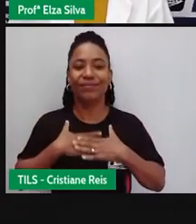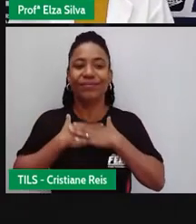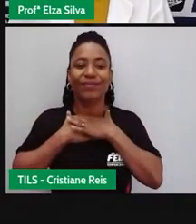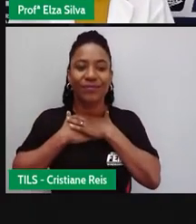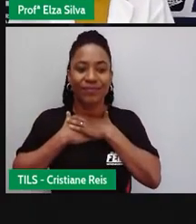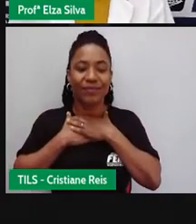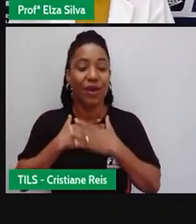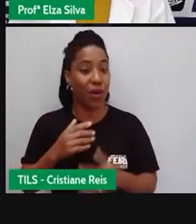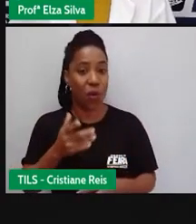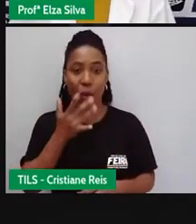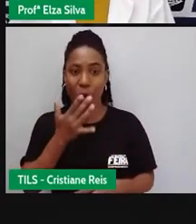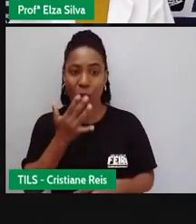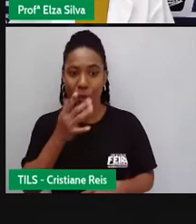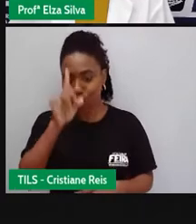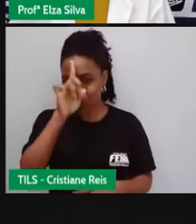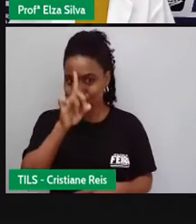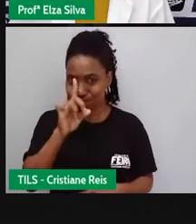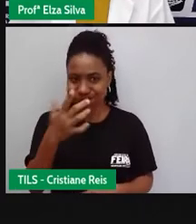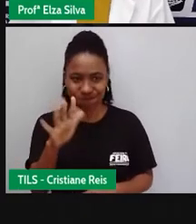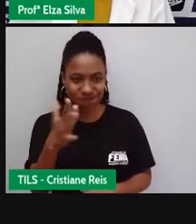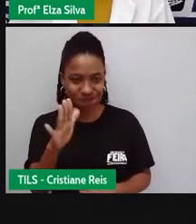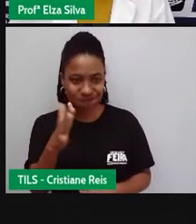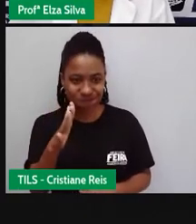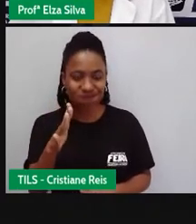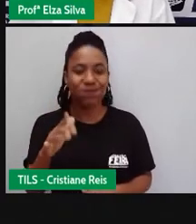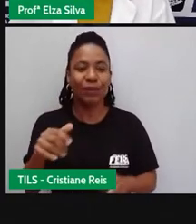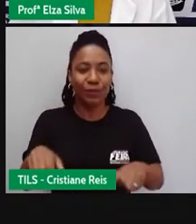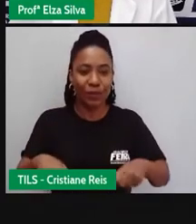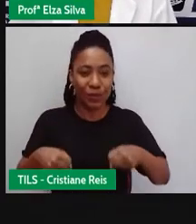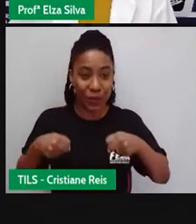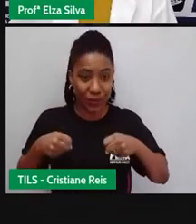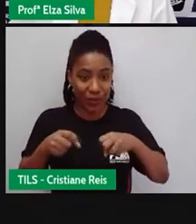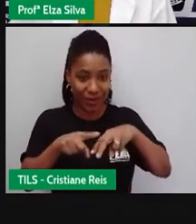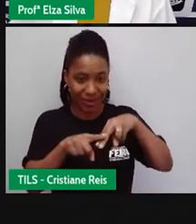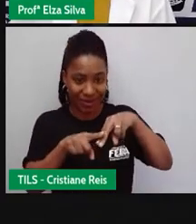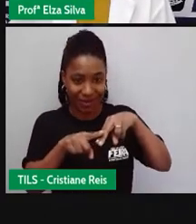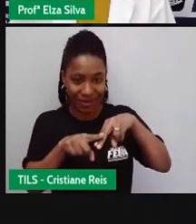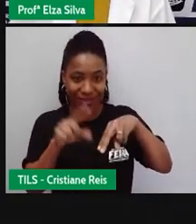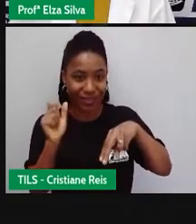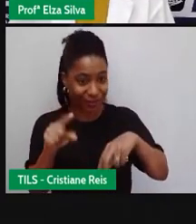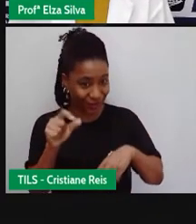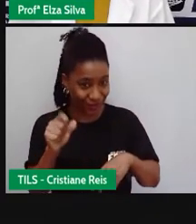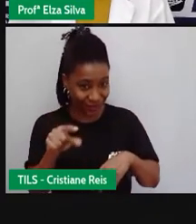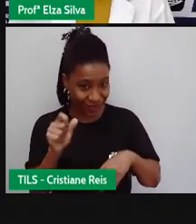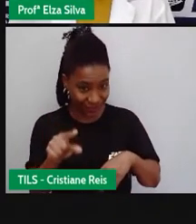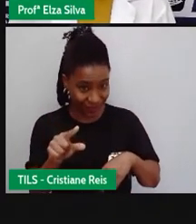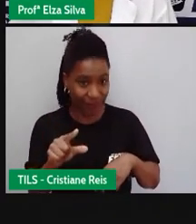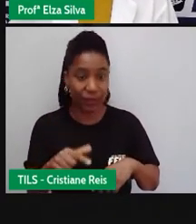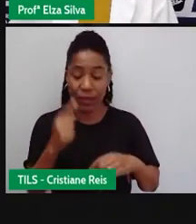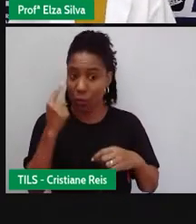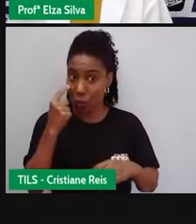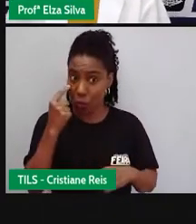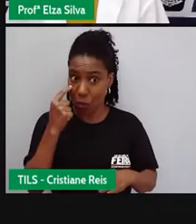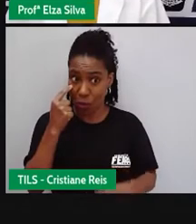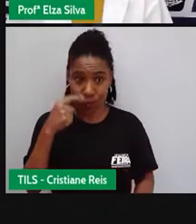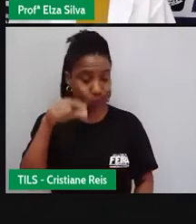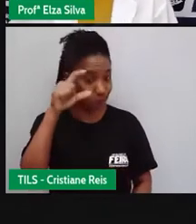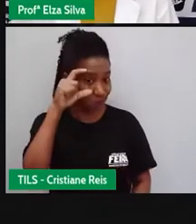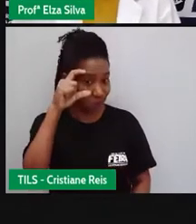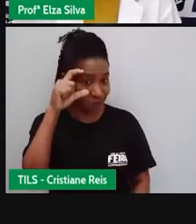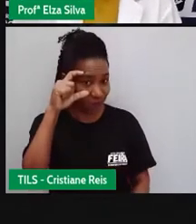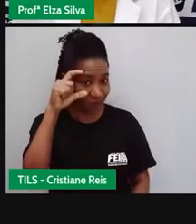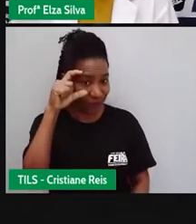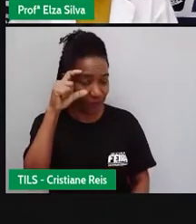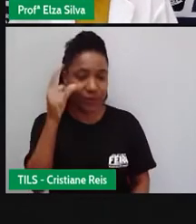cor mostarda, de gola alta, calças jeans, uso óculos de grau com haste